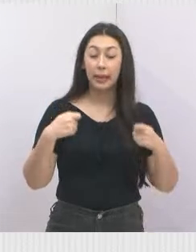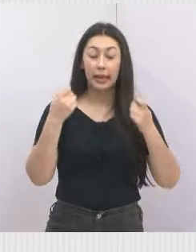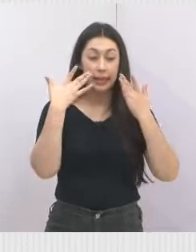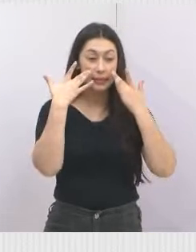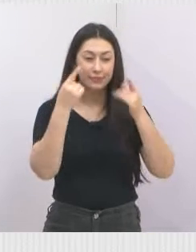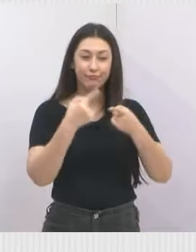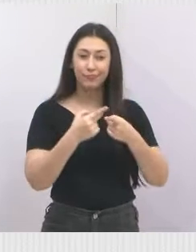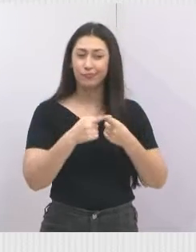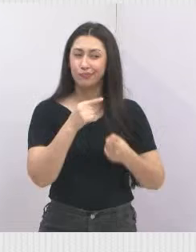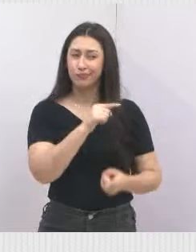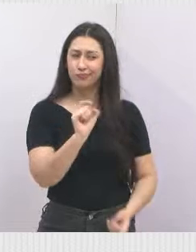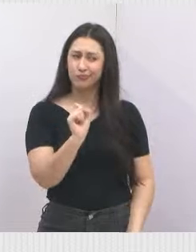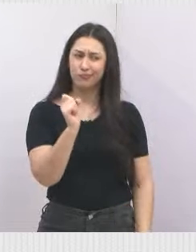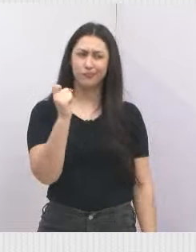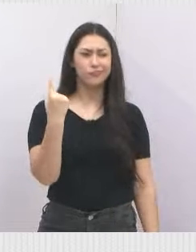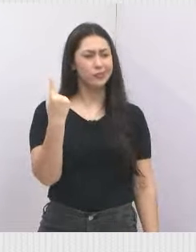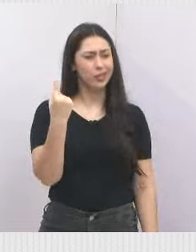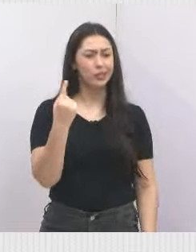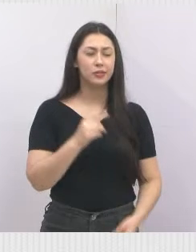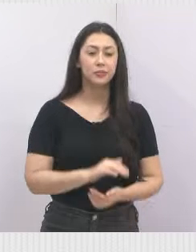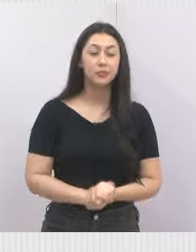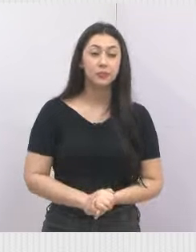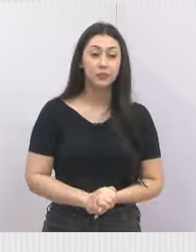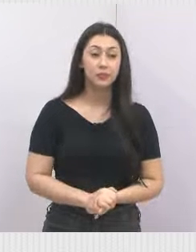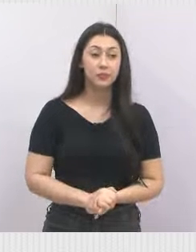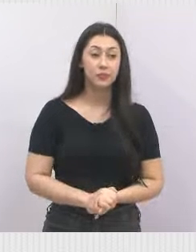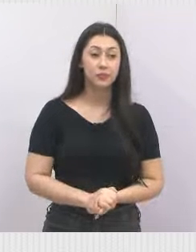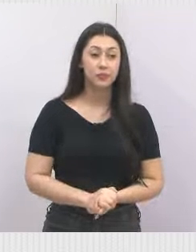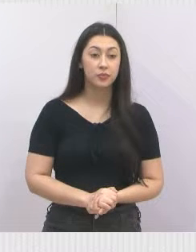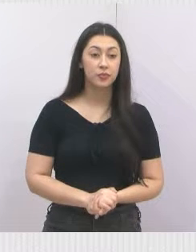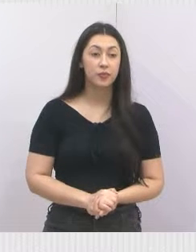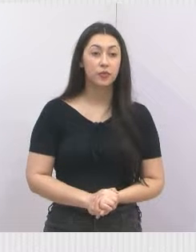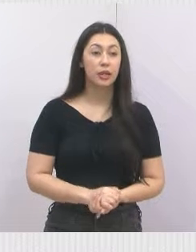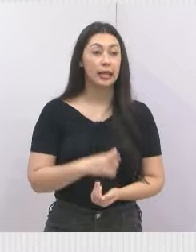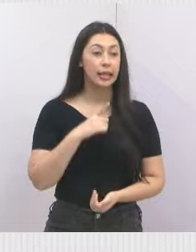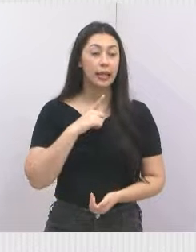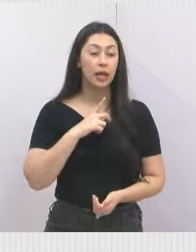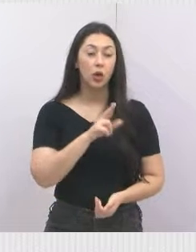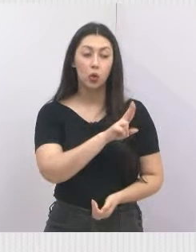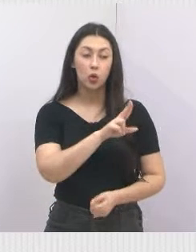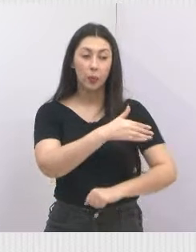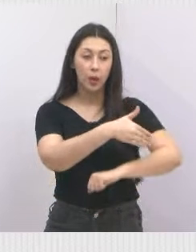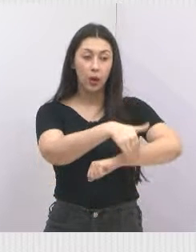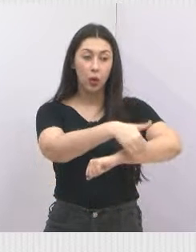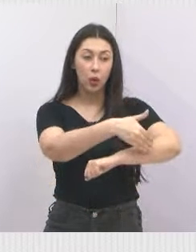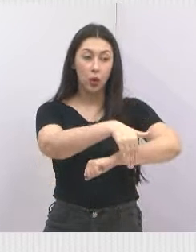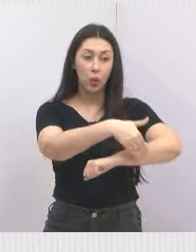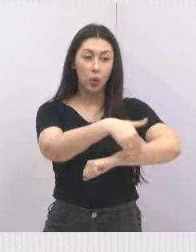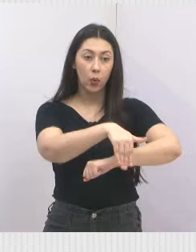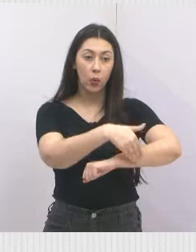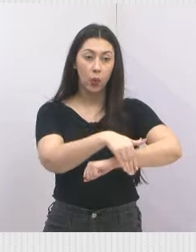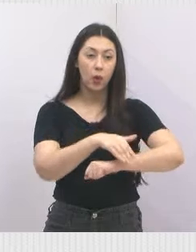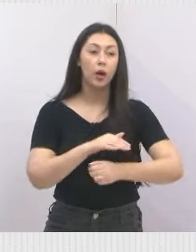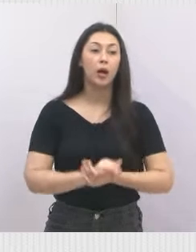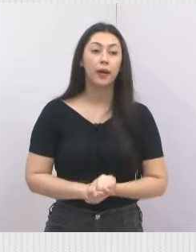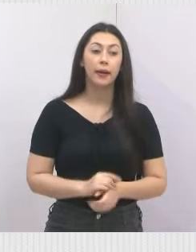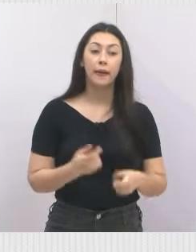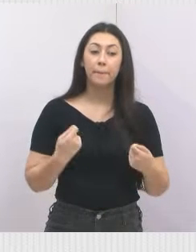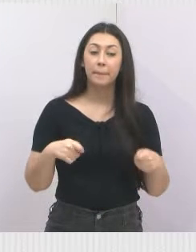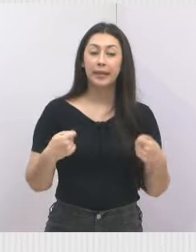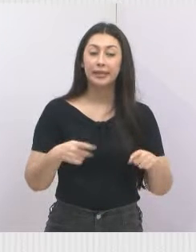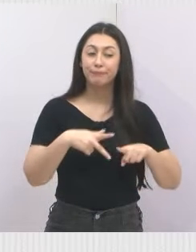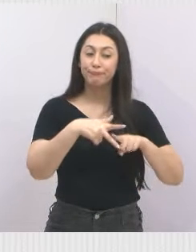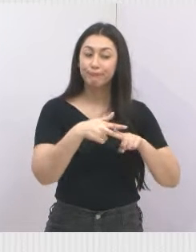está meio esquisito isso lá. Então, o endereço do local, onde a gente precisa, né, solicitar aí essa